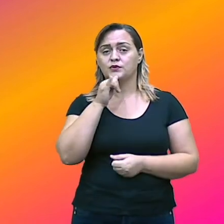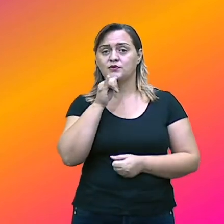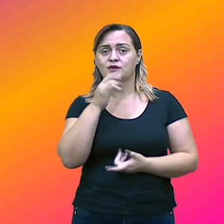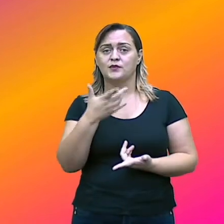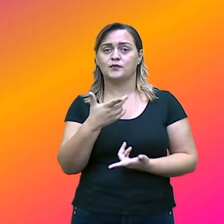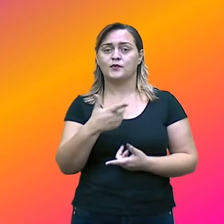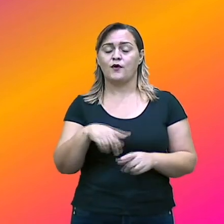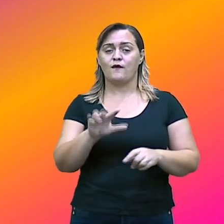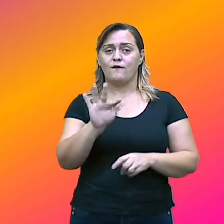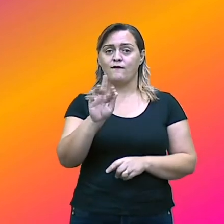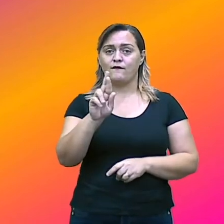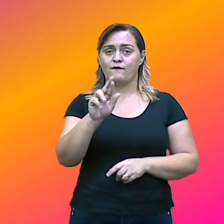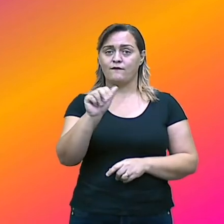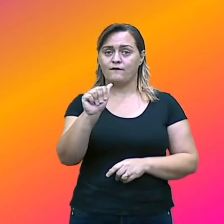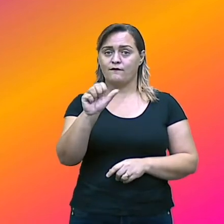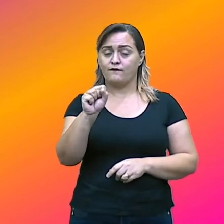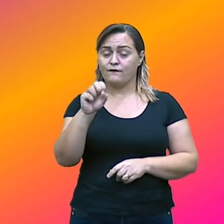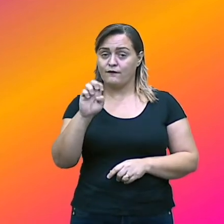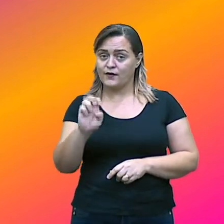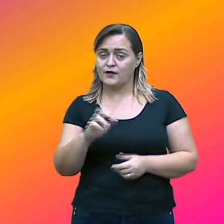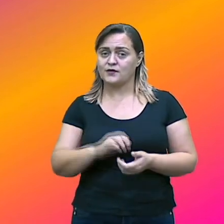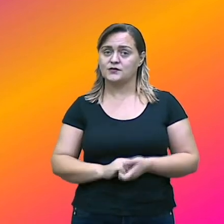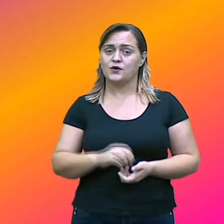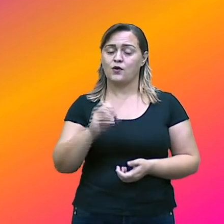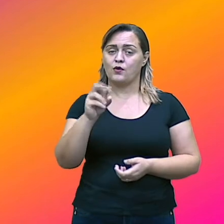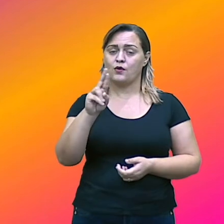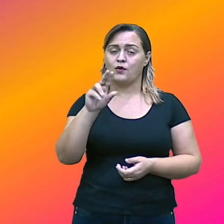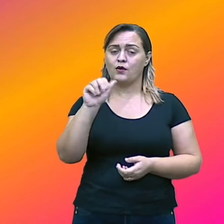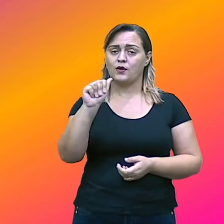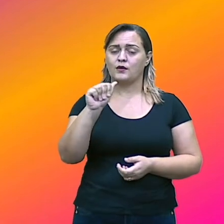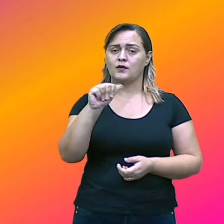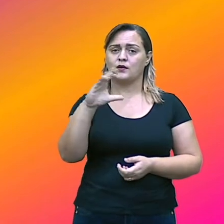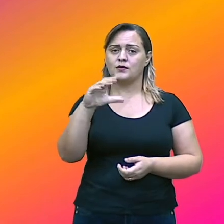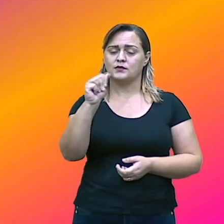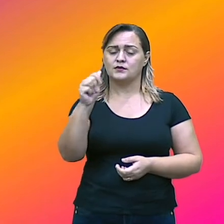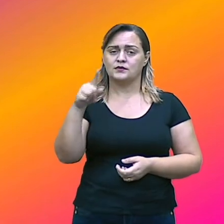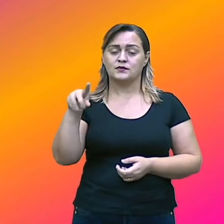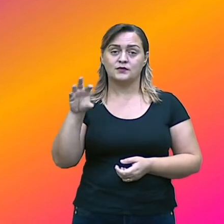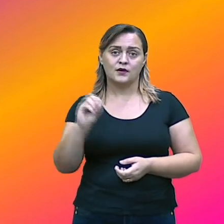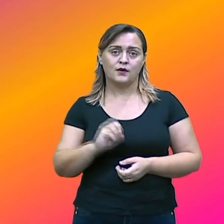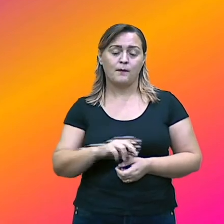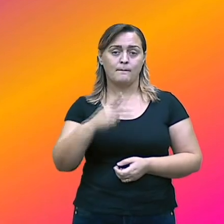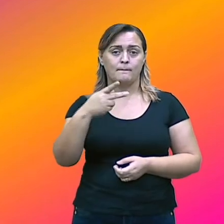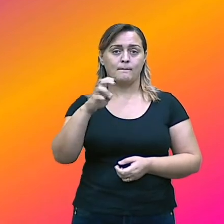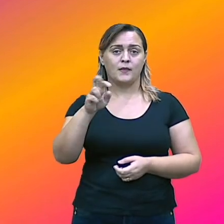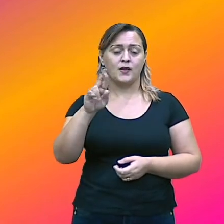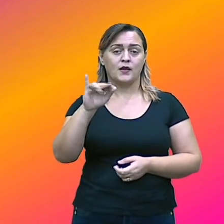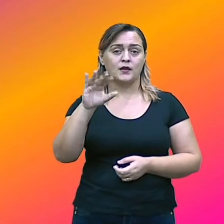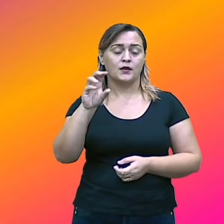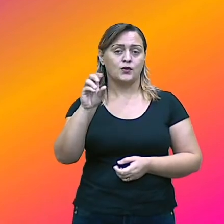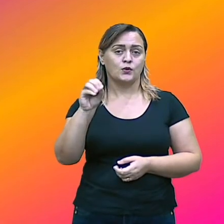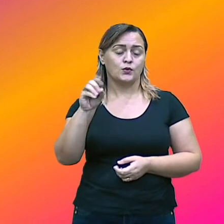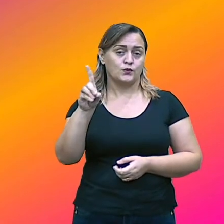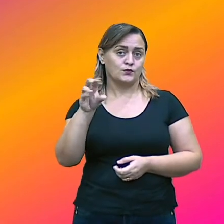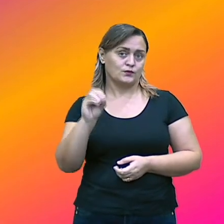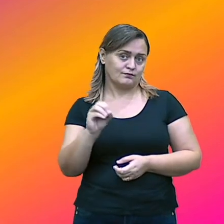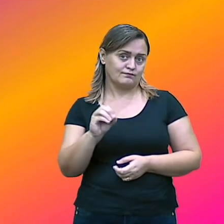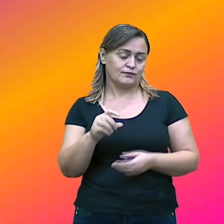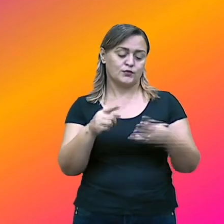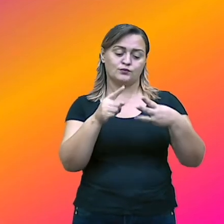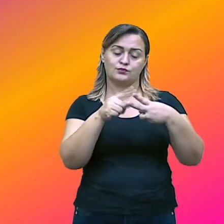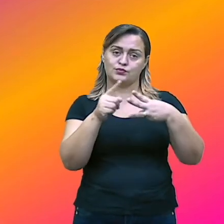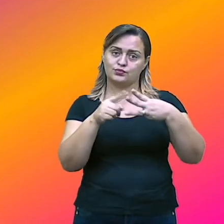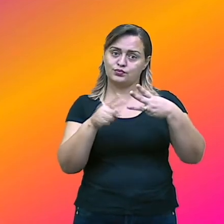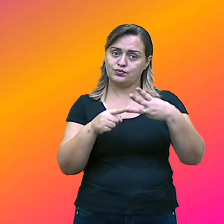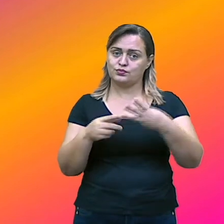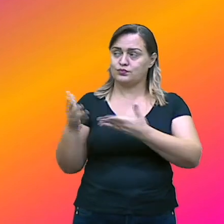oração e período. É. Precisamos saber esses elementos aí de estudo, né? Da sintaxe. Vamos